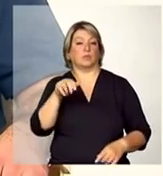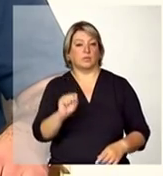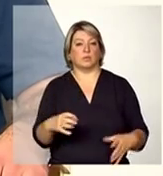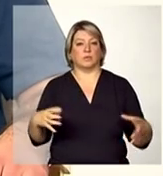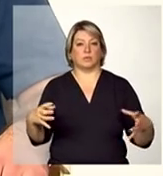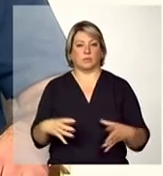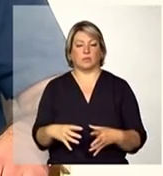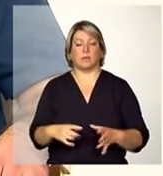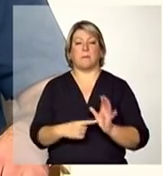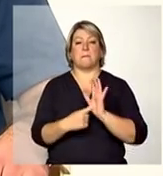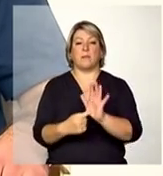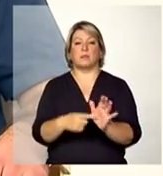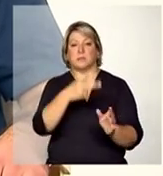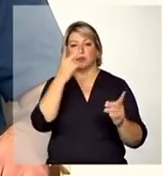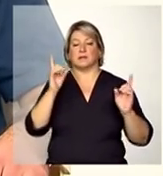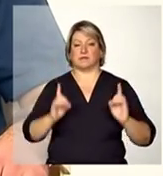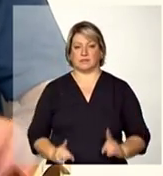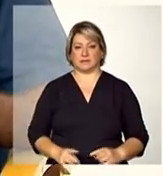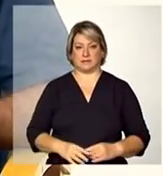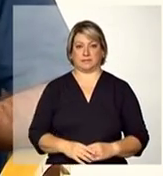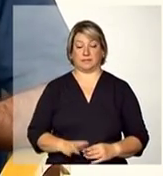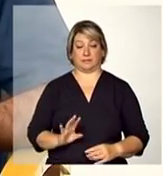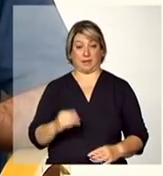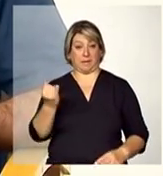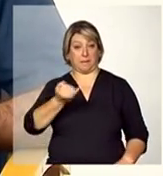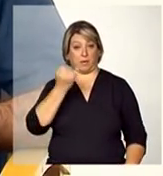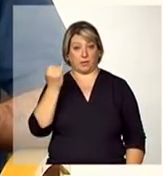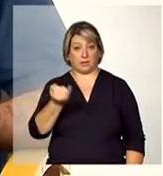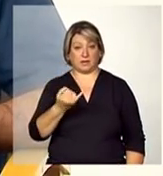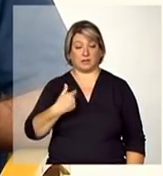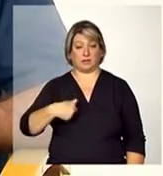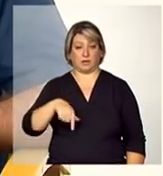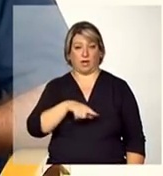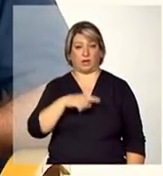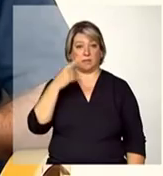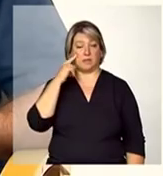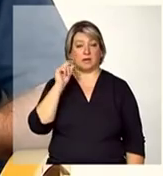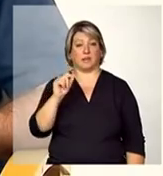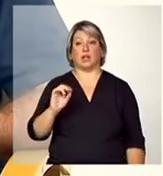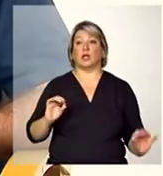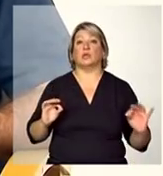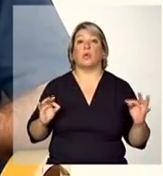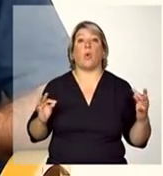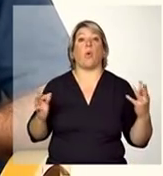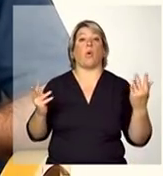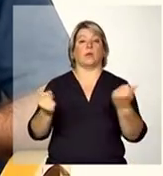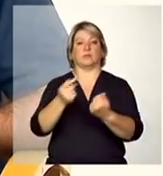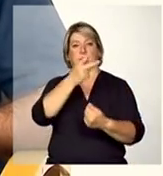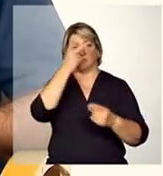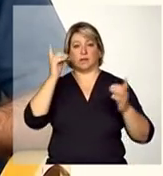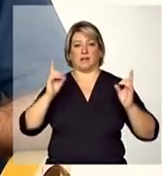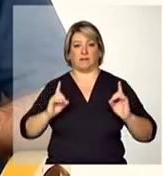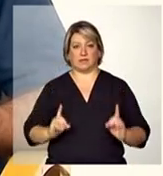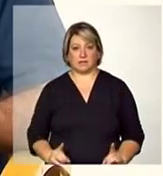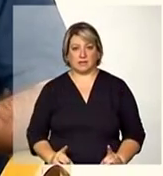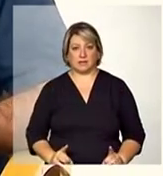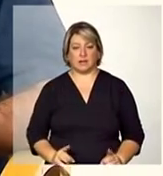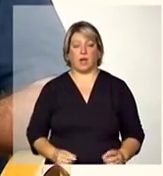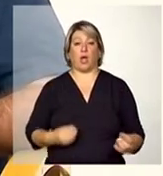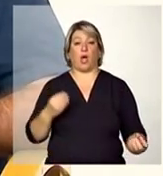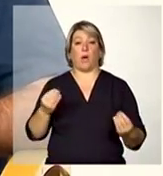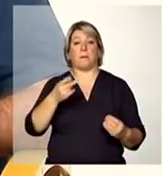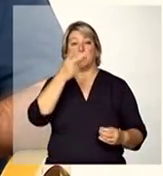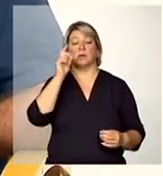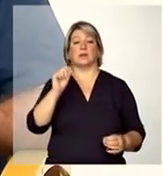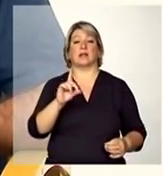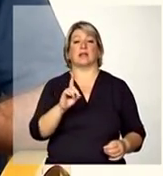com deficiência é importante salientar que a gente não pode ver também as pessoas com deficiência ou todas as pessoas com deficiência como pessoas em situação de